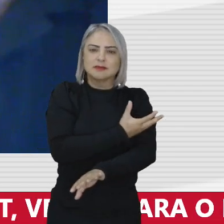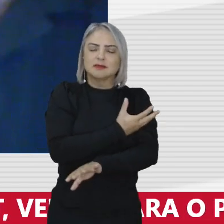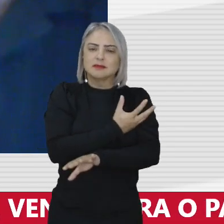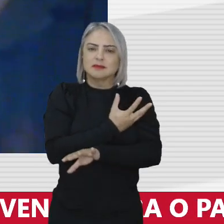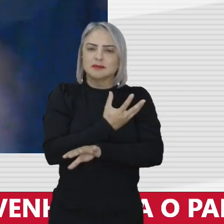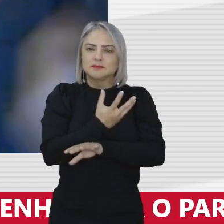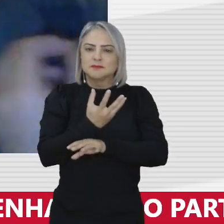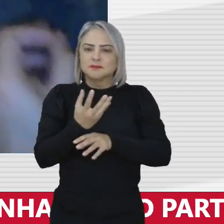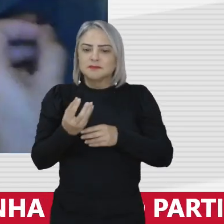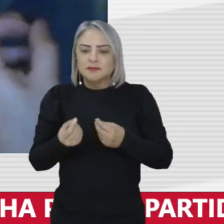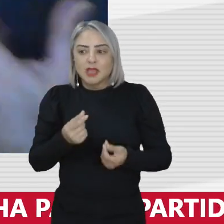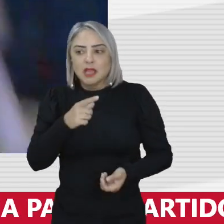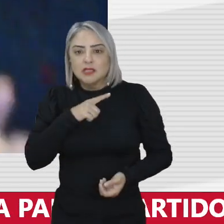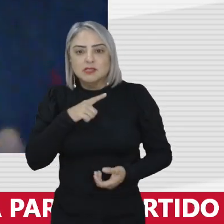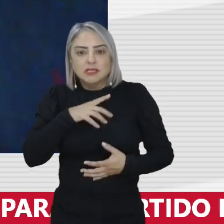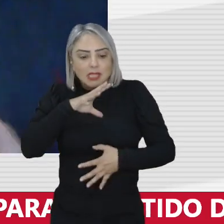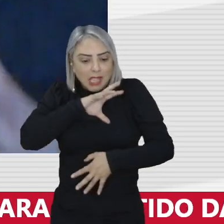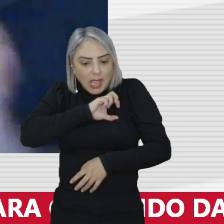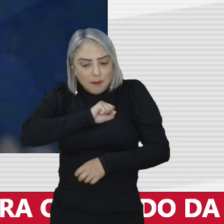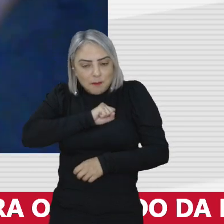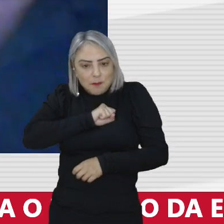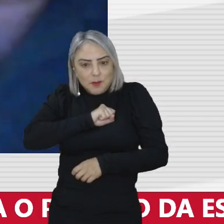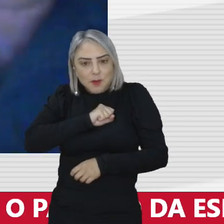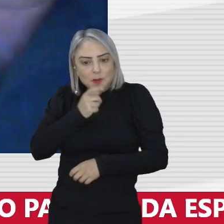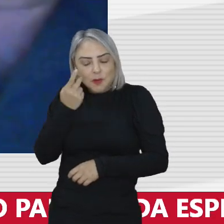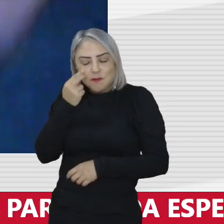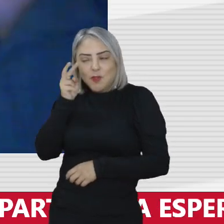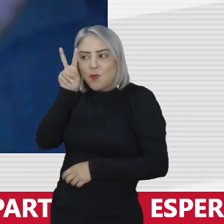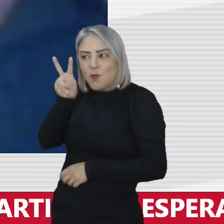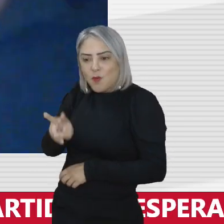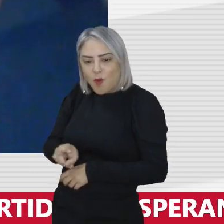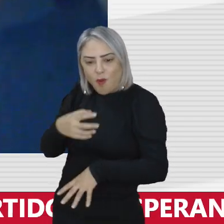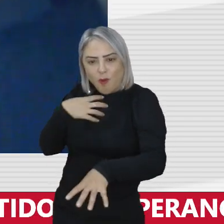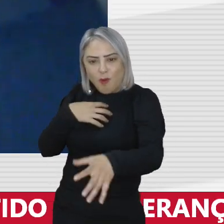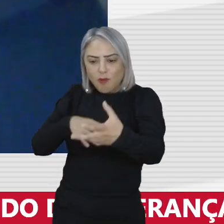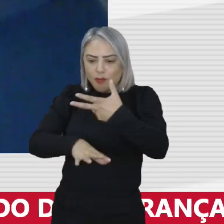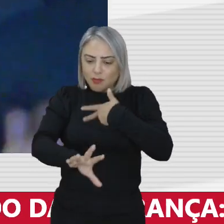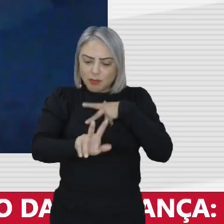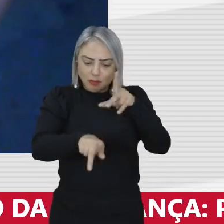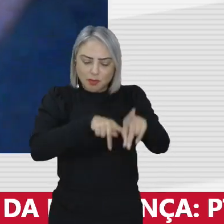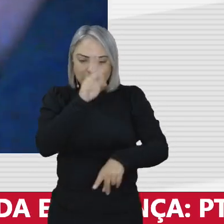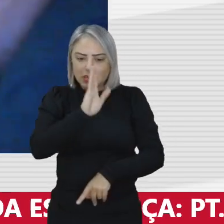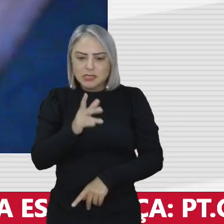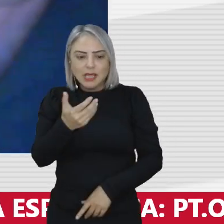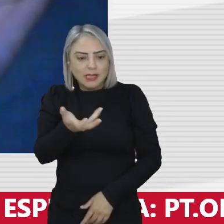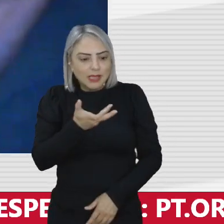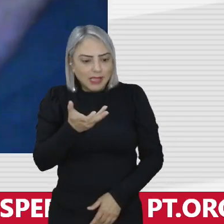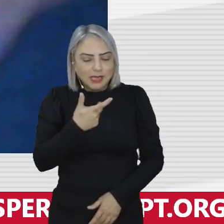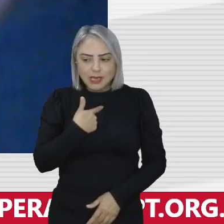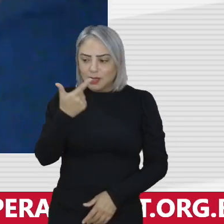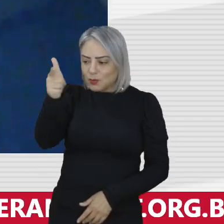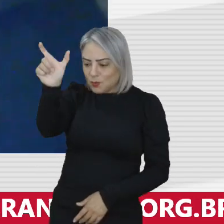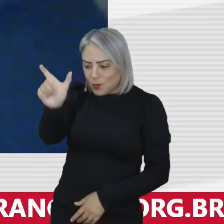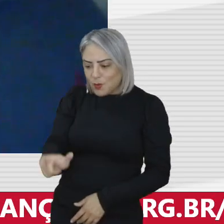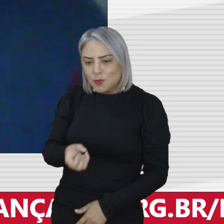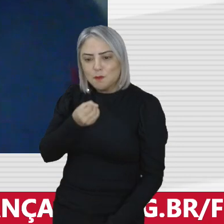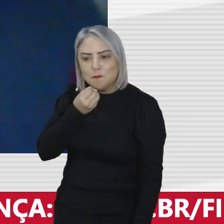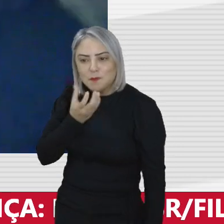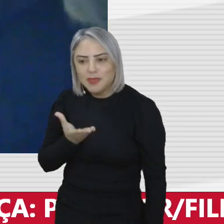de ter amor pelo outro de olhar o outro de olhar o povo brasileiro de querer que o outro esteja bem